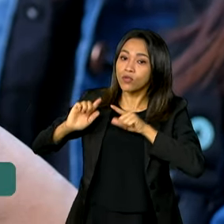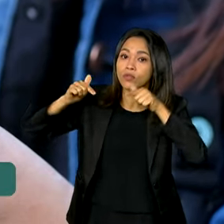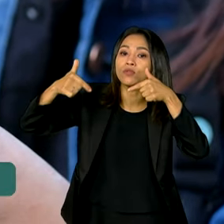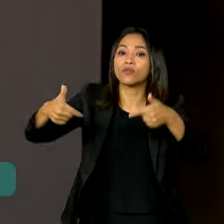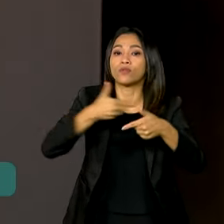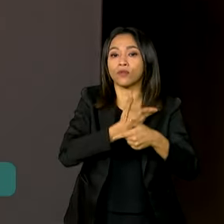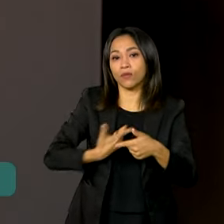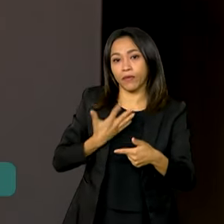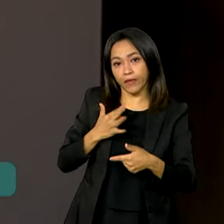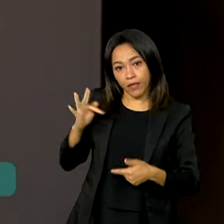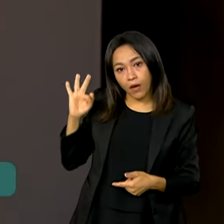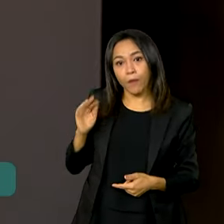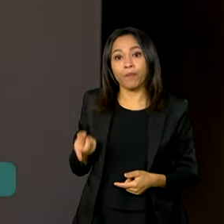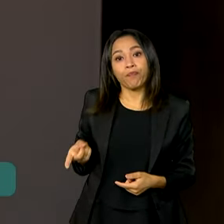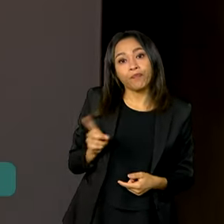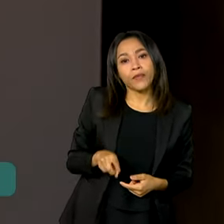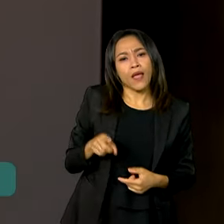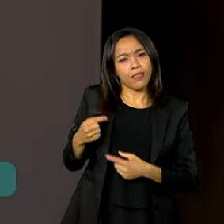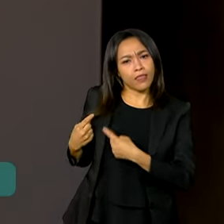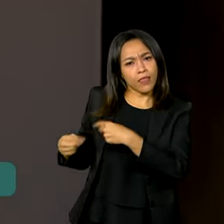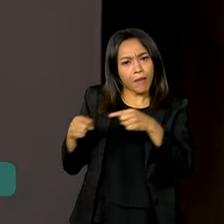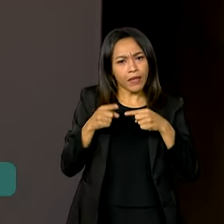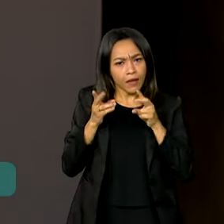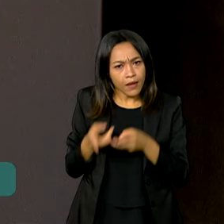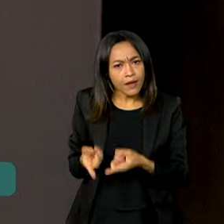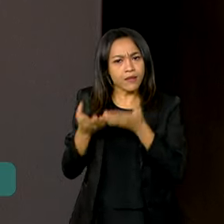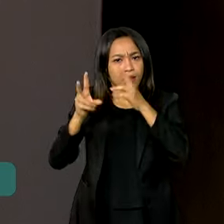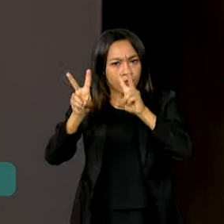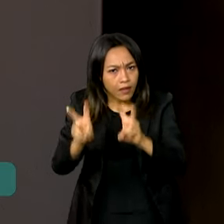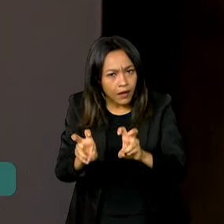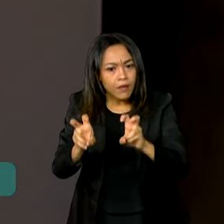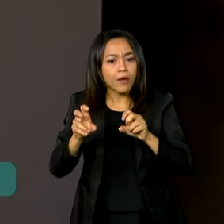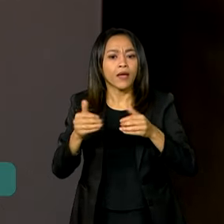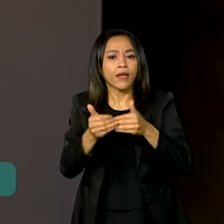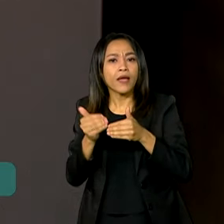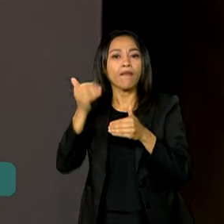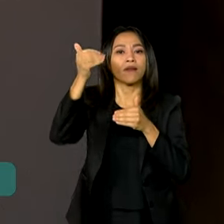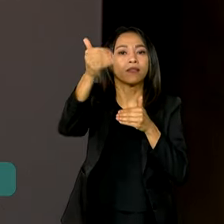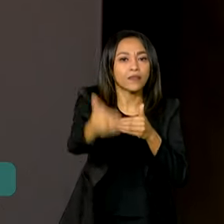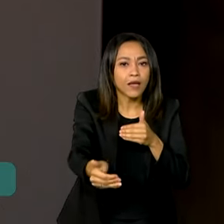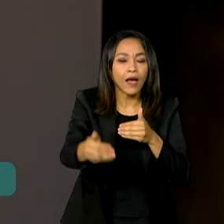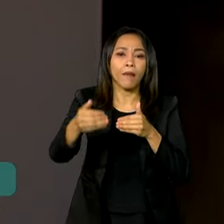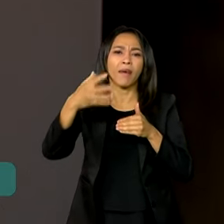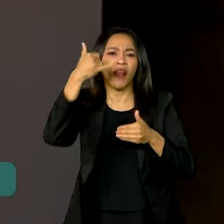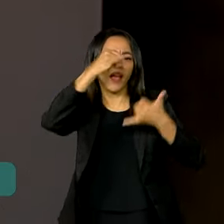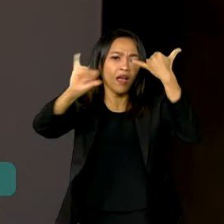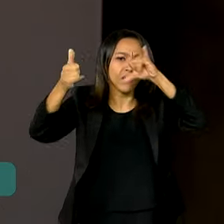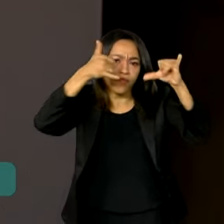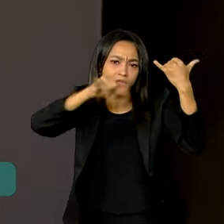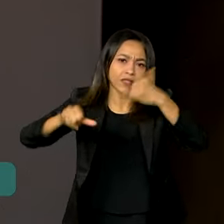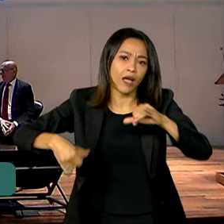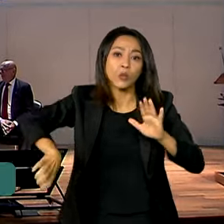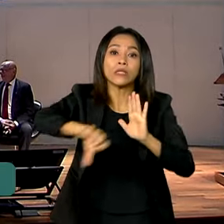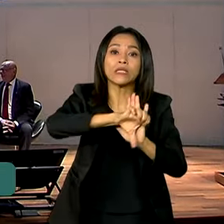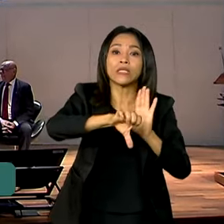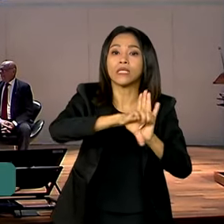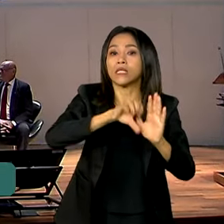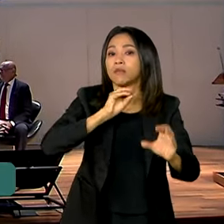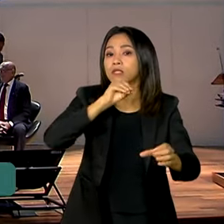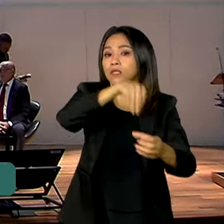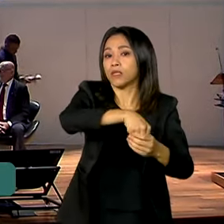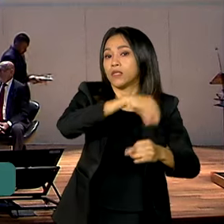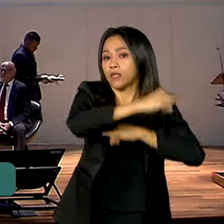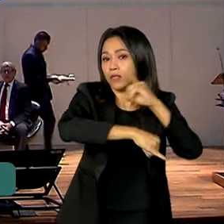federal. E para debater o tema e avançar em soluções de combate a crimes virtuais, o